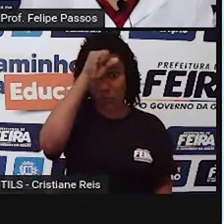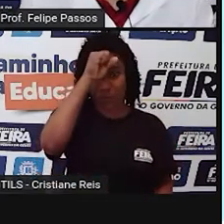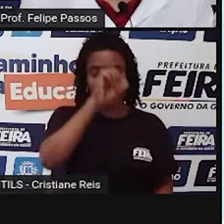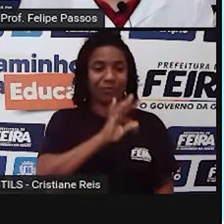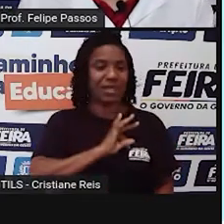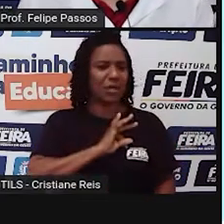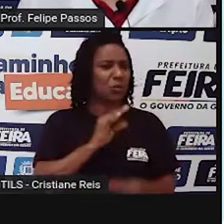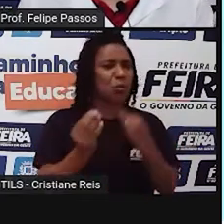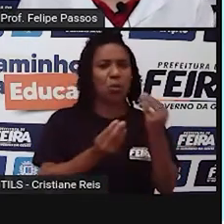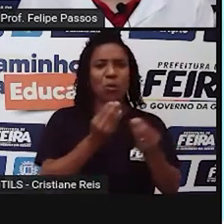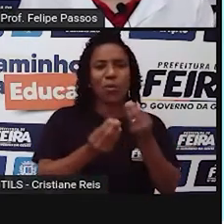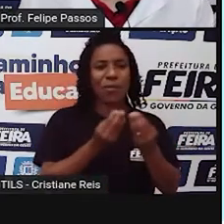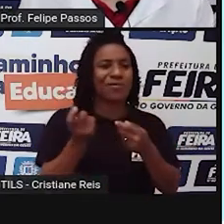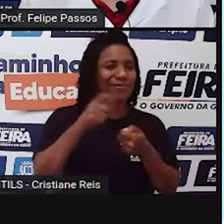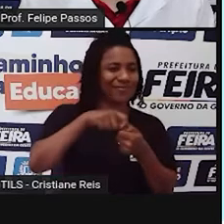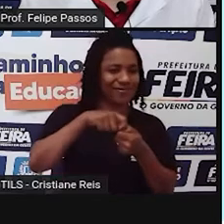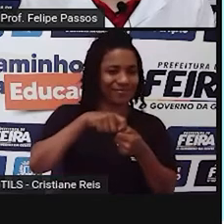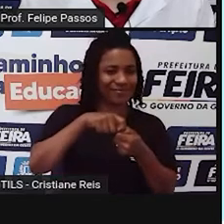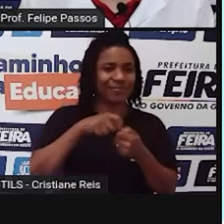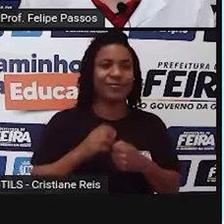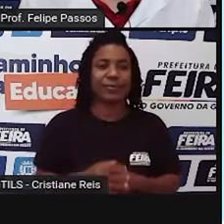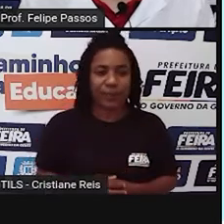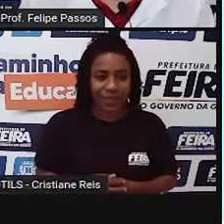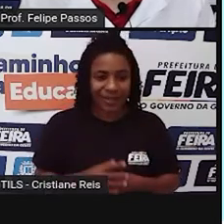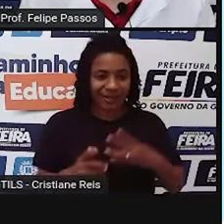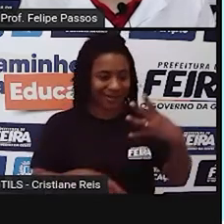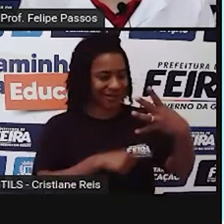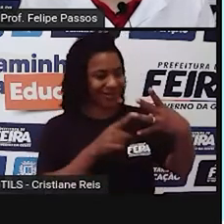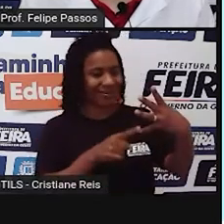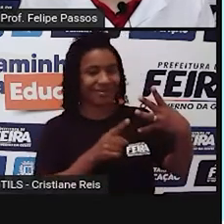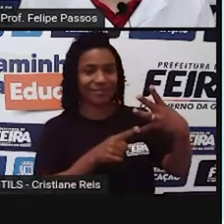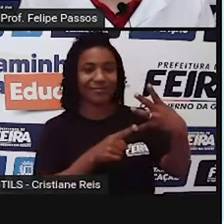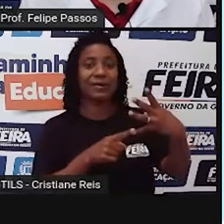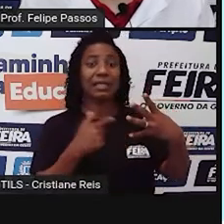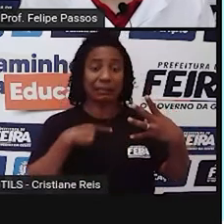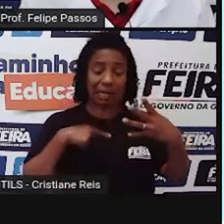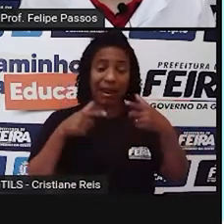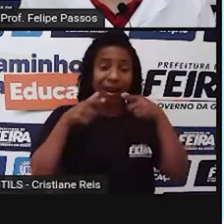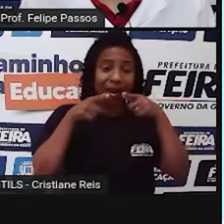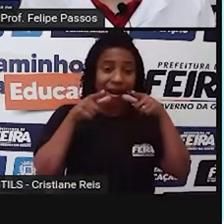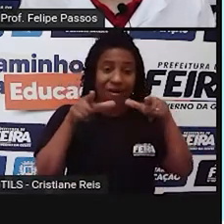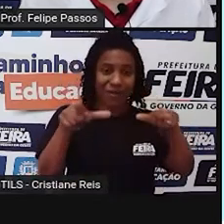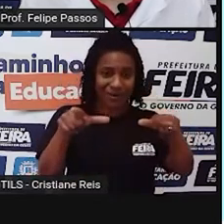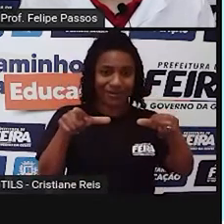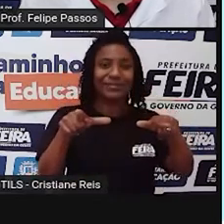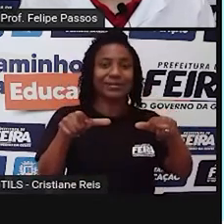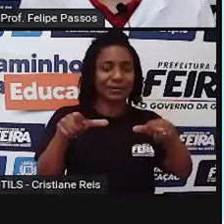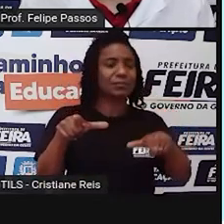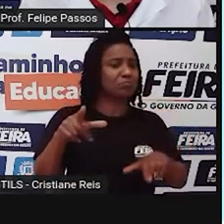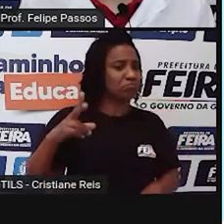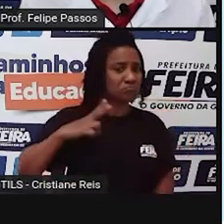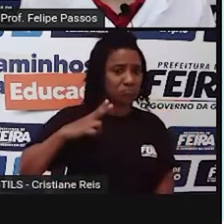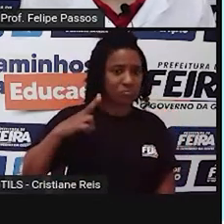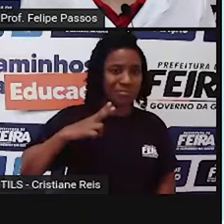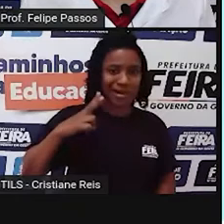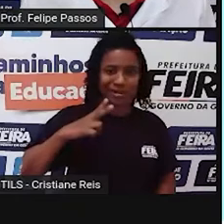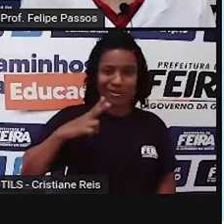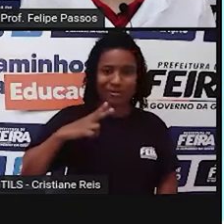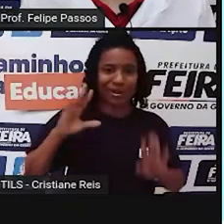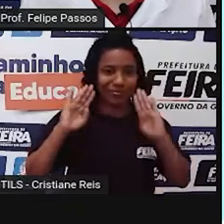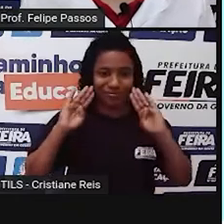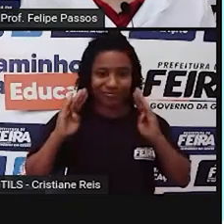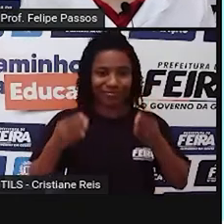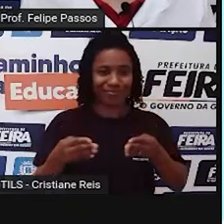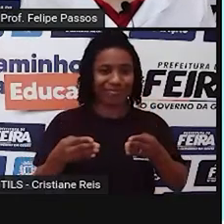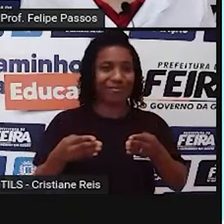como executar alguma coisa. Quatro, linguagem peculiar a um ramo determinado do conhecimento teórico ou